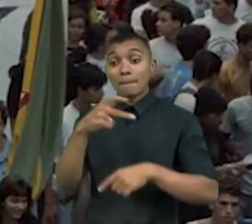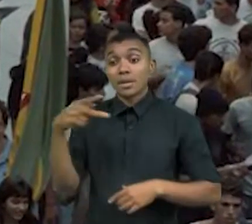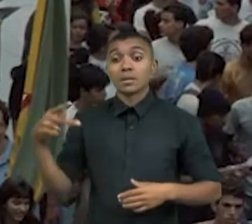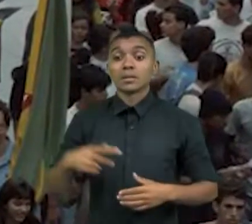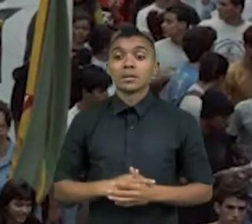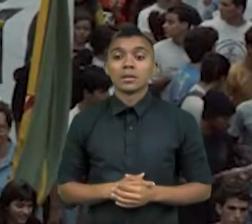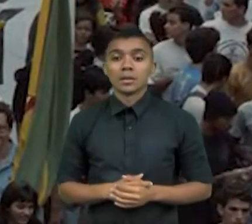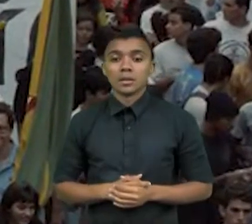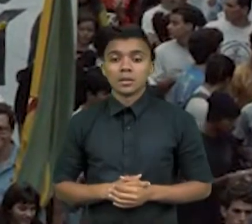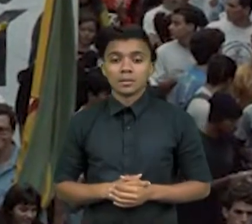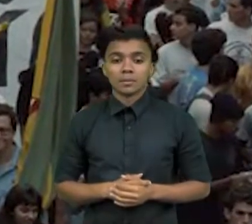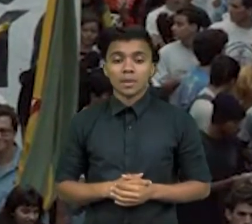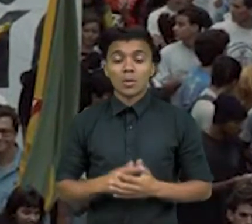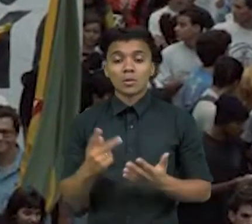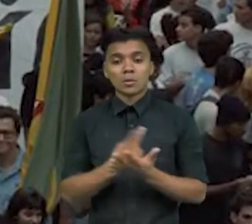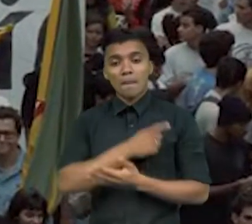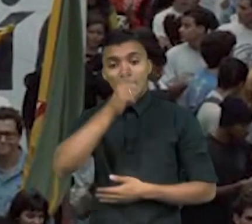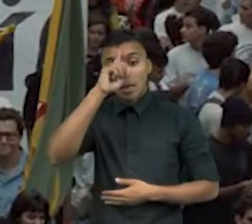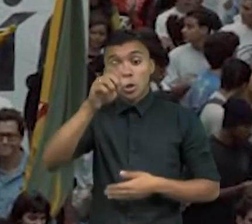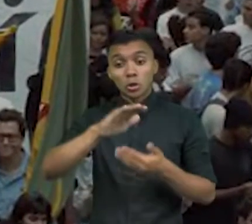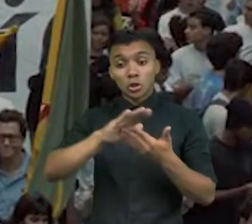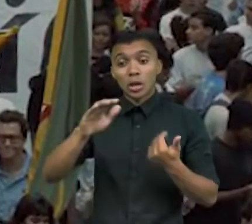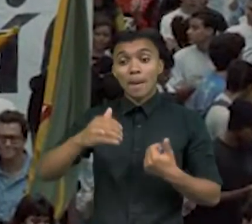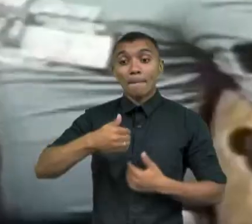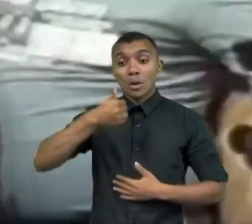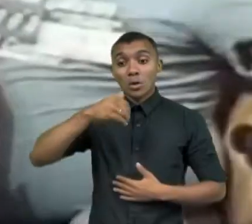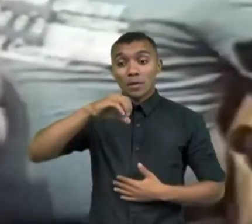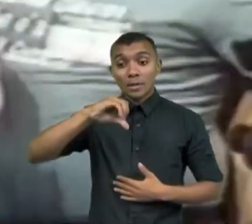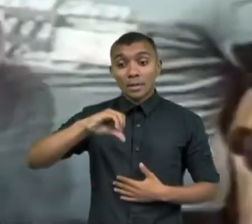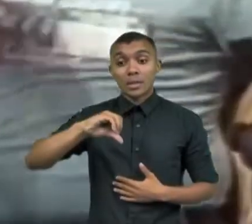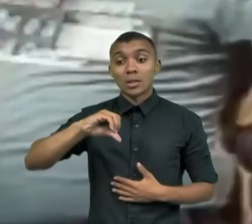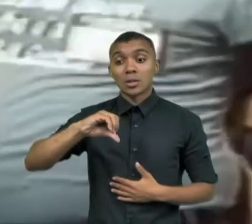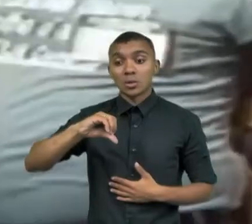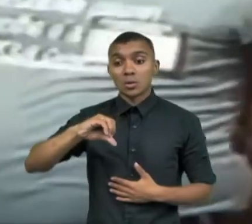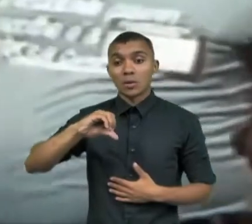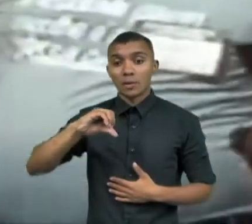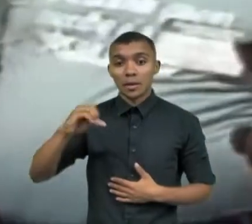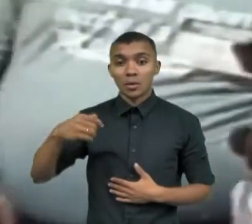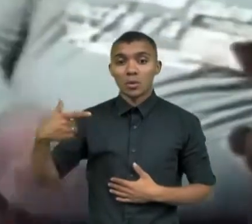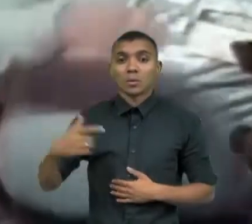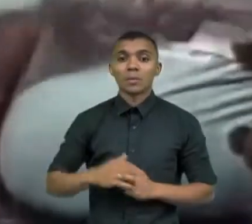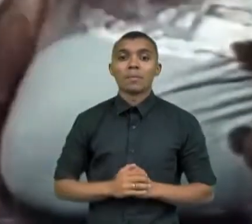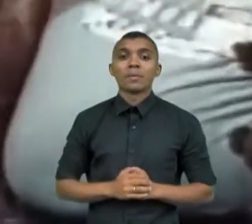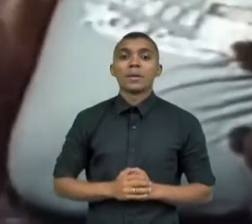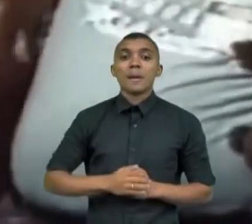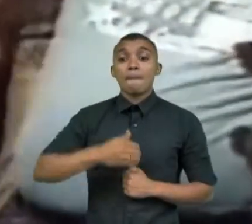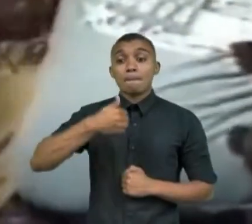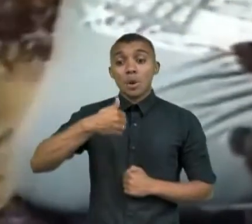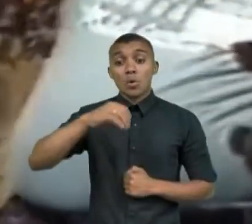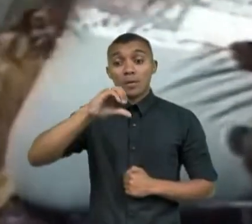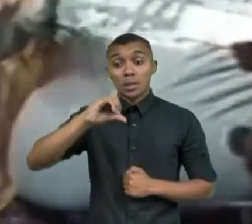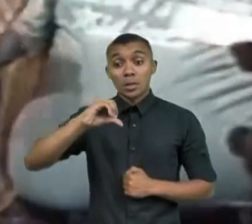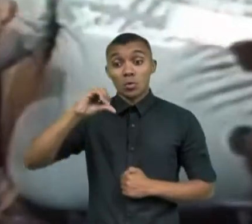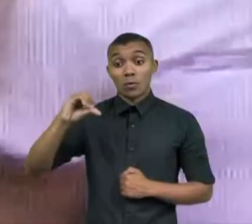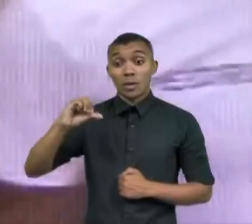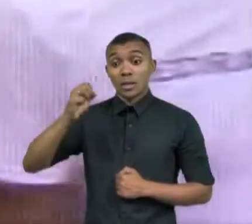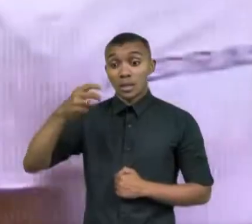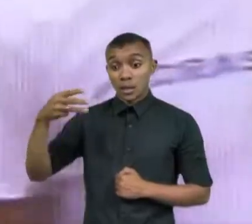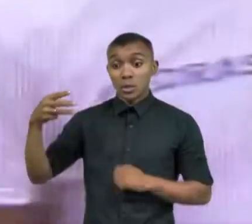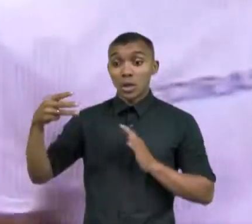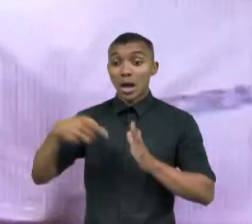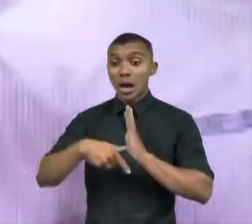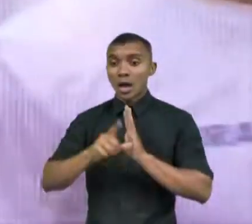resultaram no impeachment em 1992. O ano de 1993 ainda foi marcado pelo